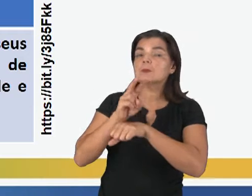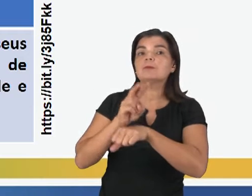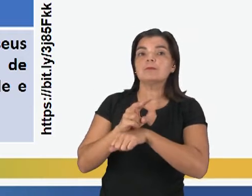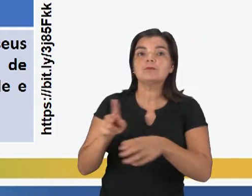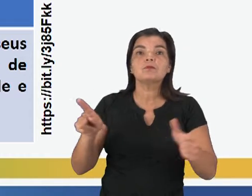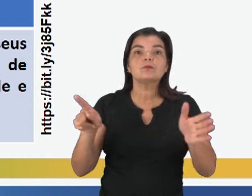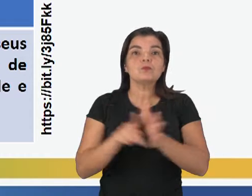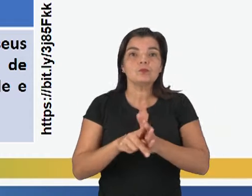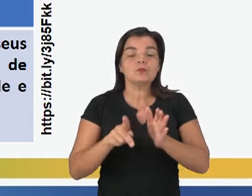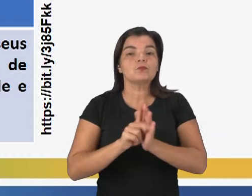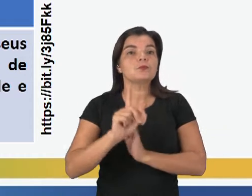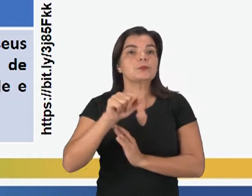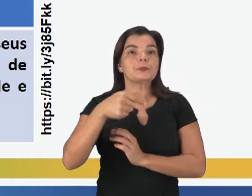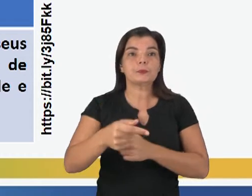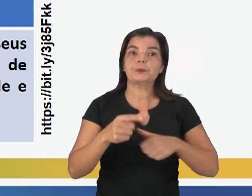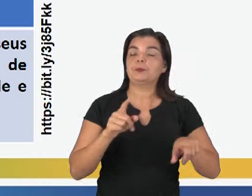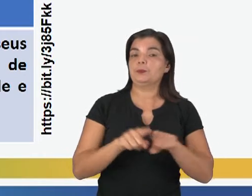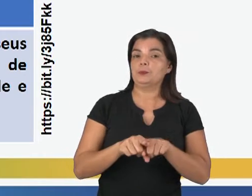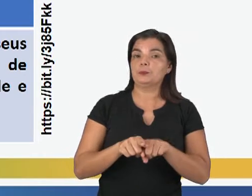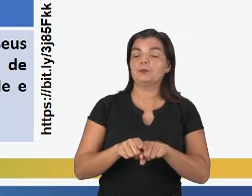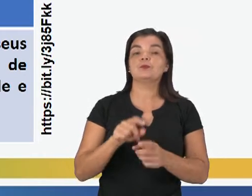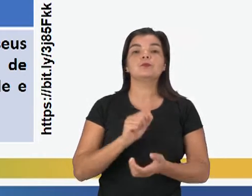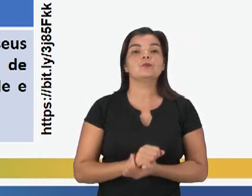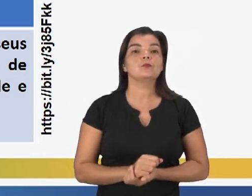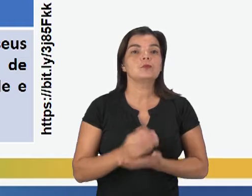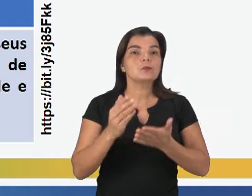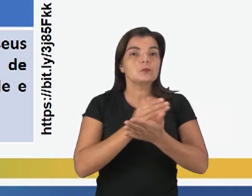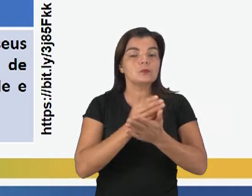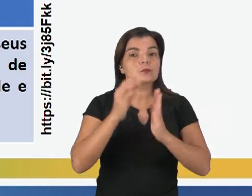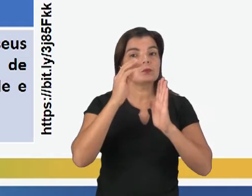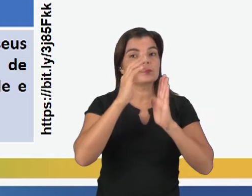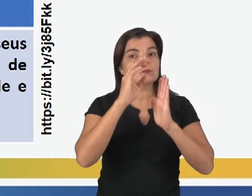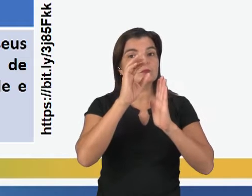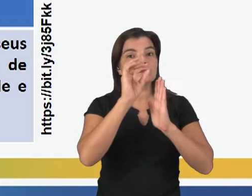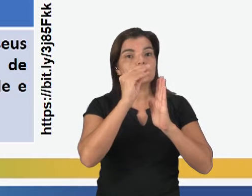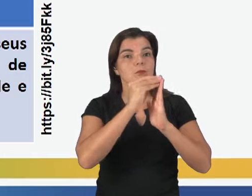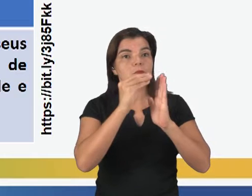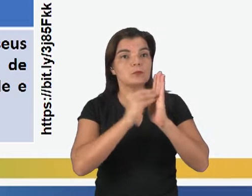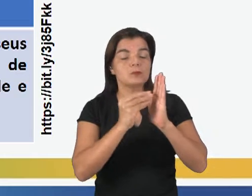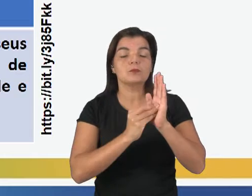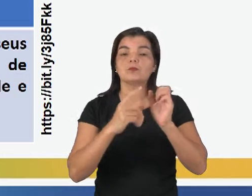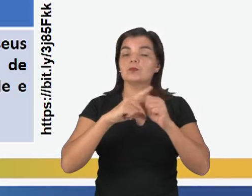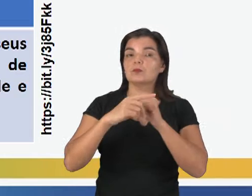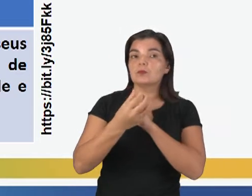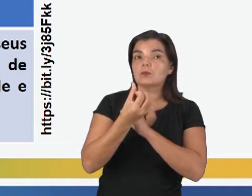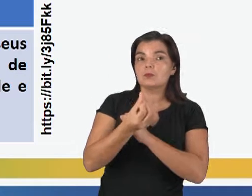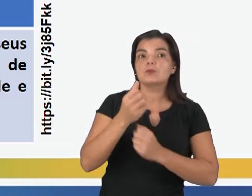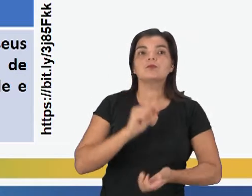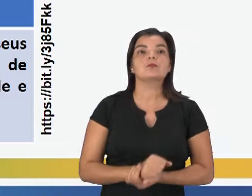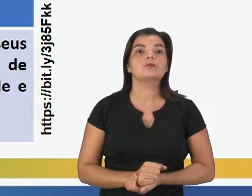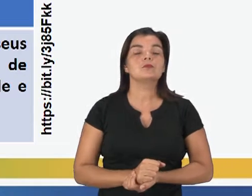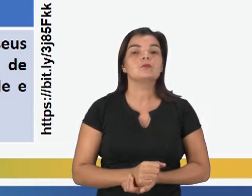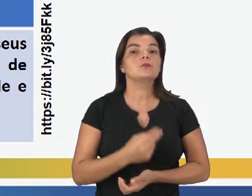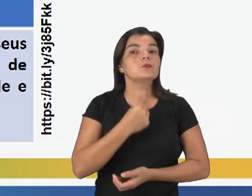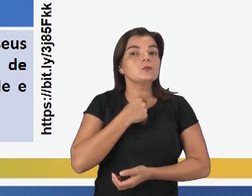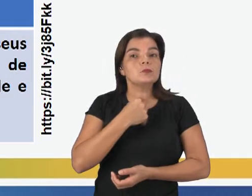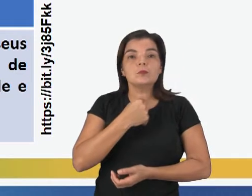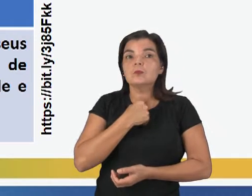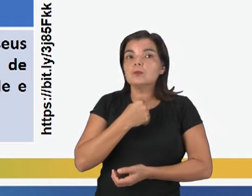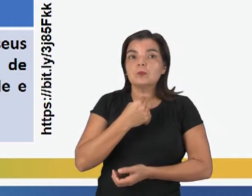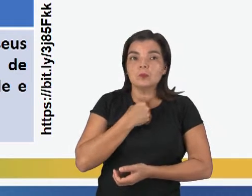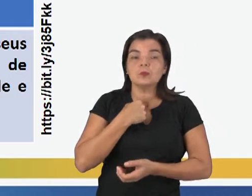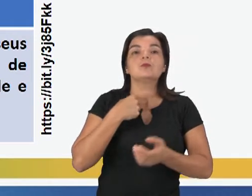Aí vem alguns itens. O inciso 6º diz assim, É